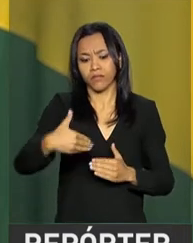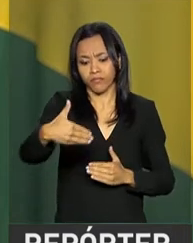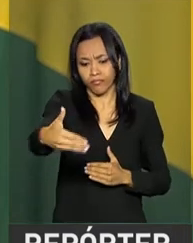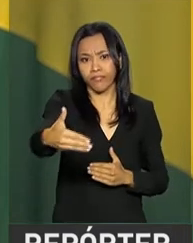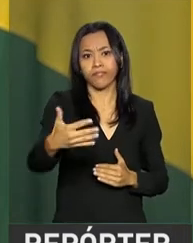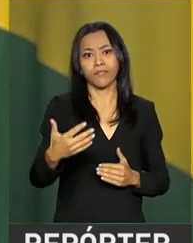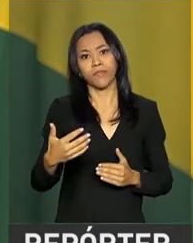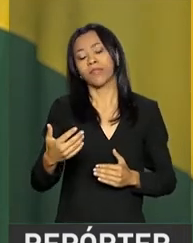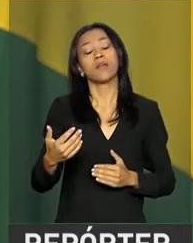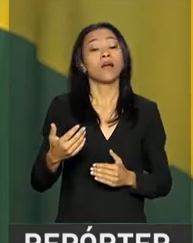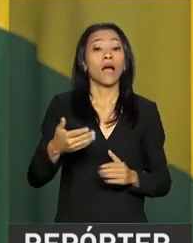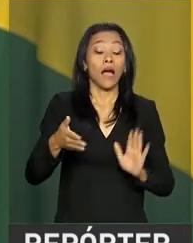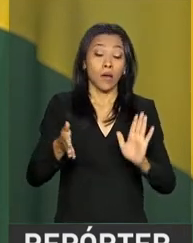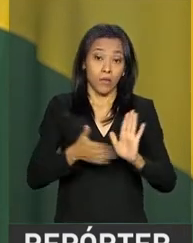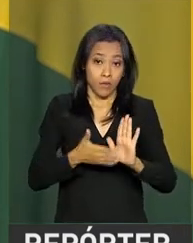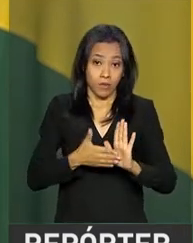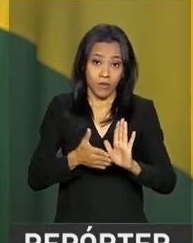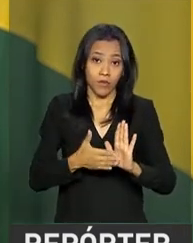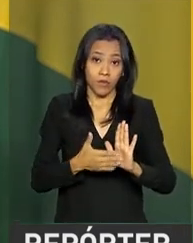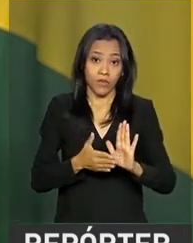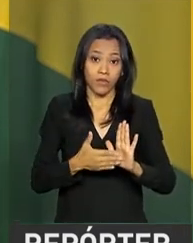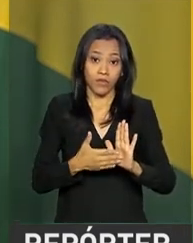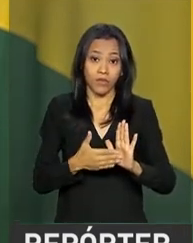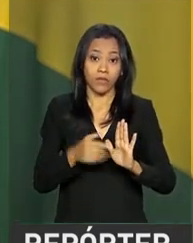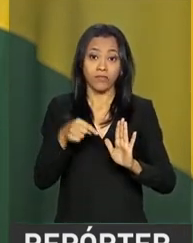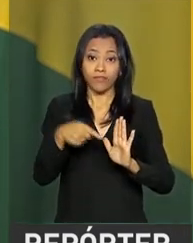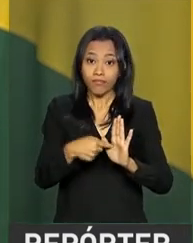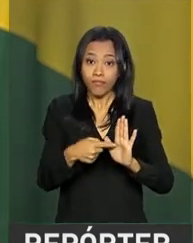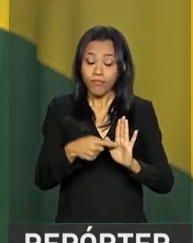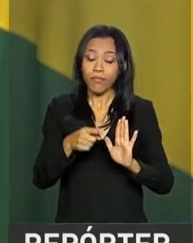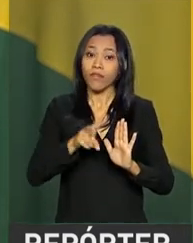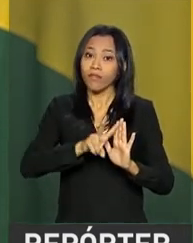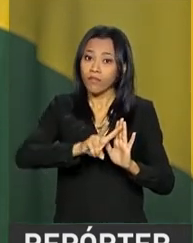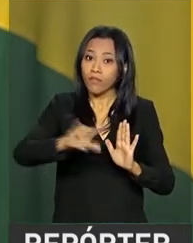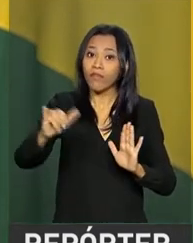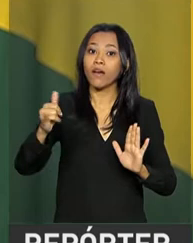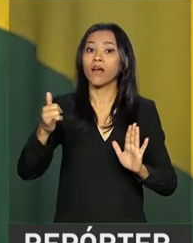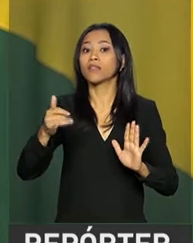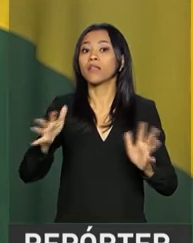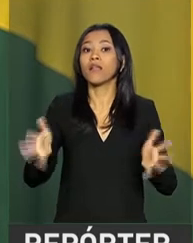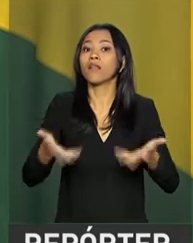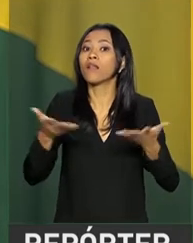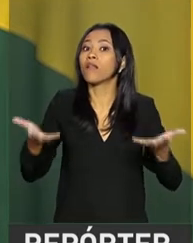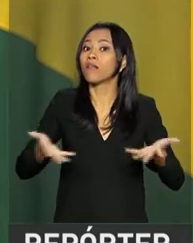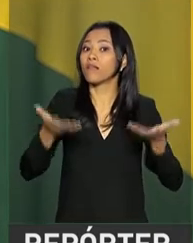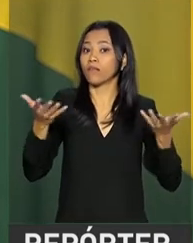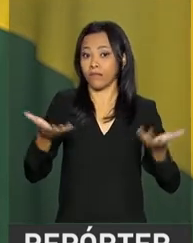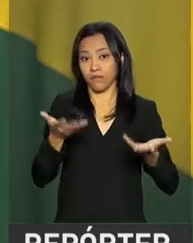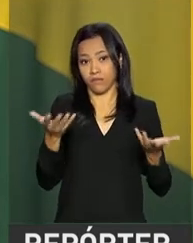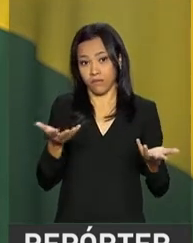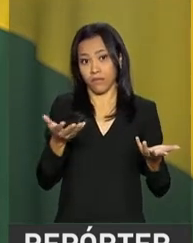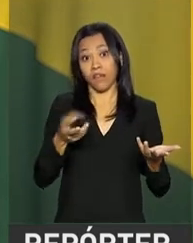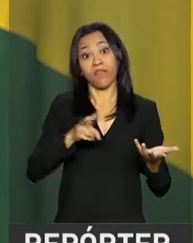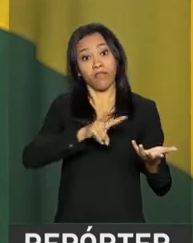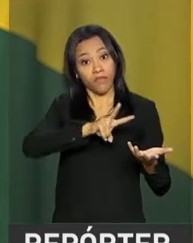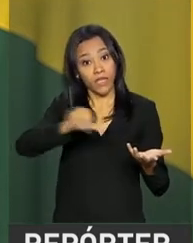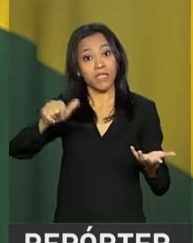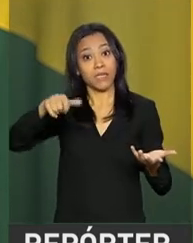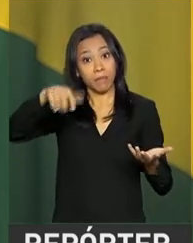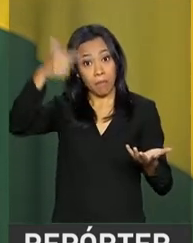a reforma não seria suave como esta que eu vou descrever aos senhores e senhoras. Mas será muito mais